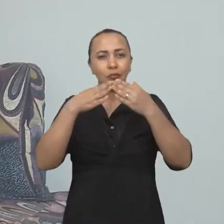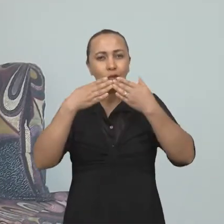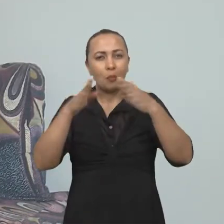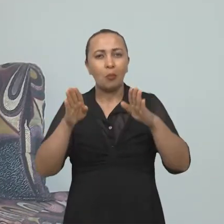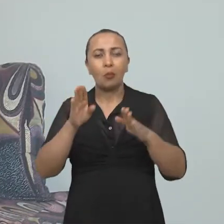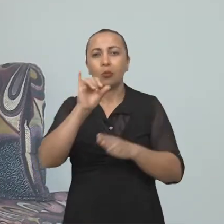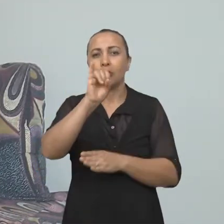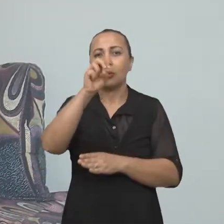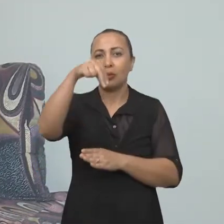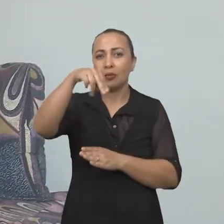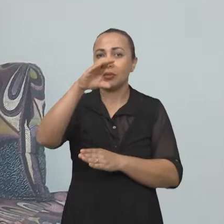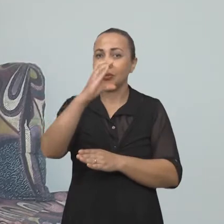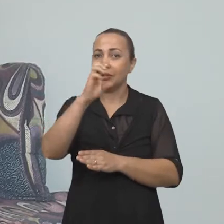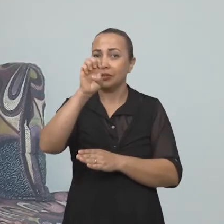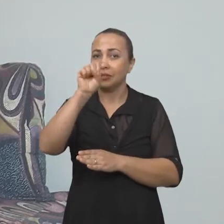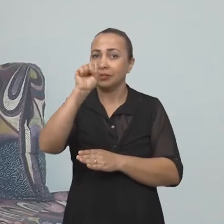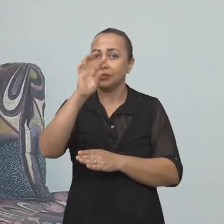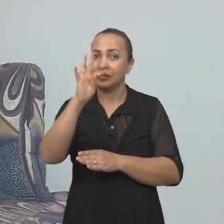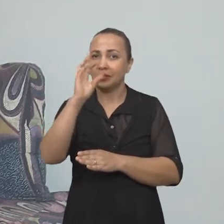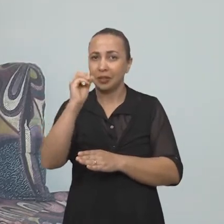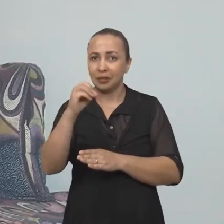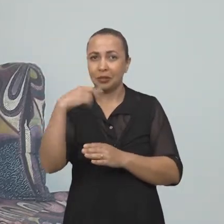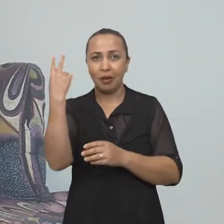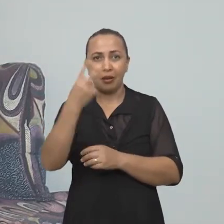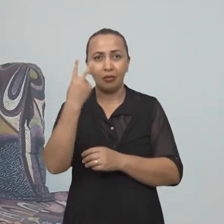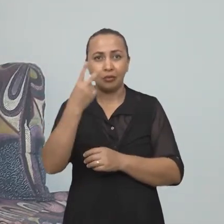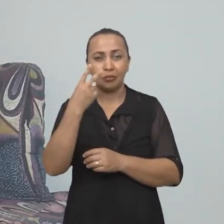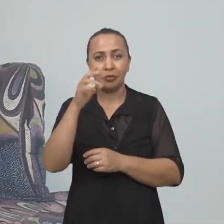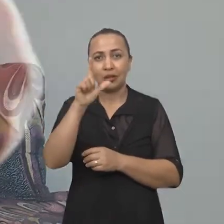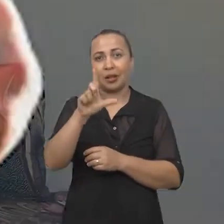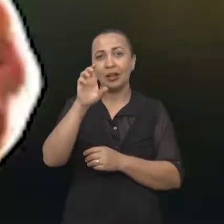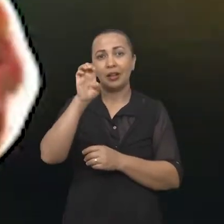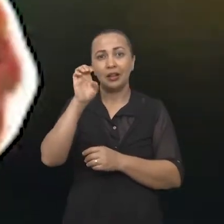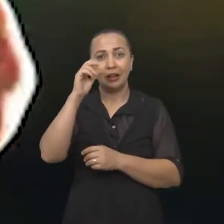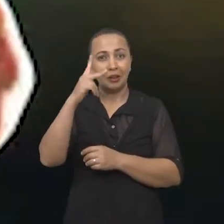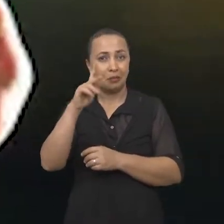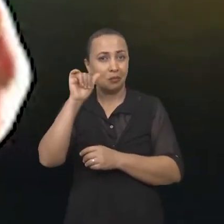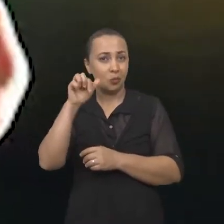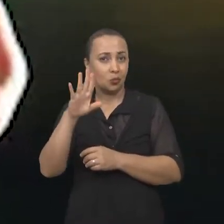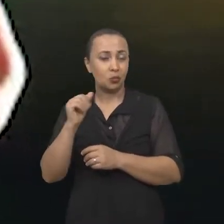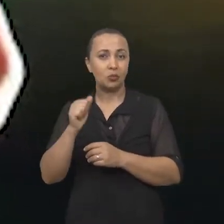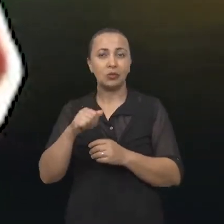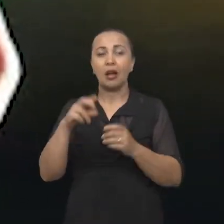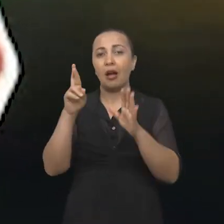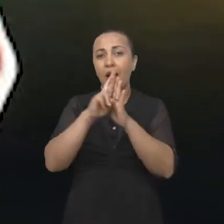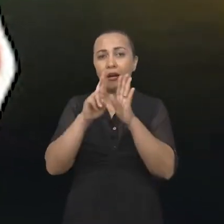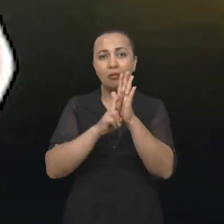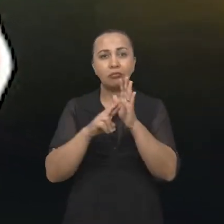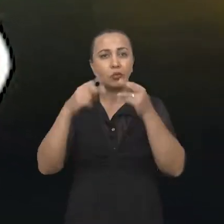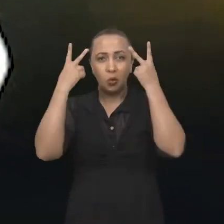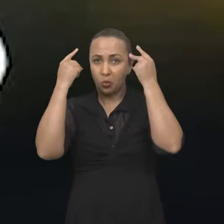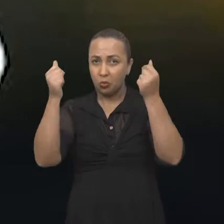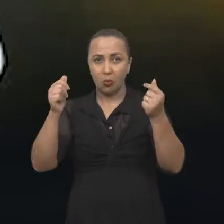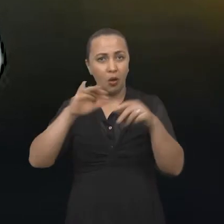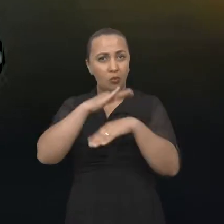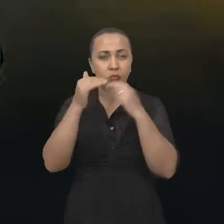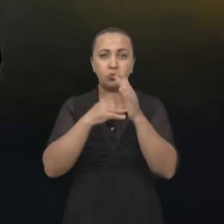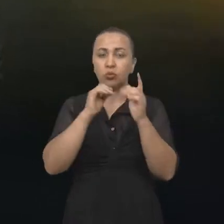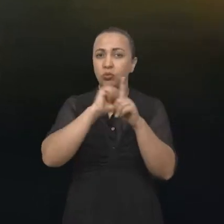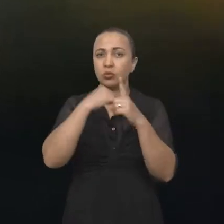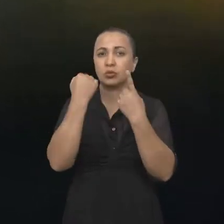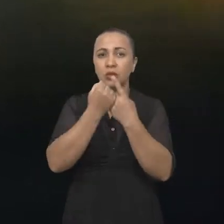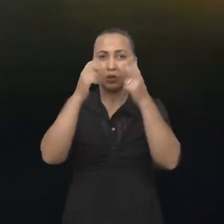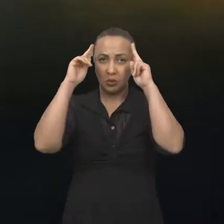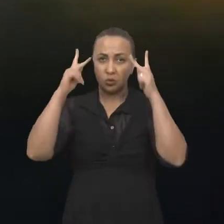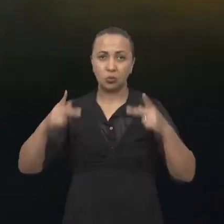incesto, que é algo presente em todas as sociedades. É a única, segundo Lévi-Strauss, é a única regra que é comum a todas as